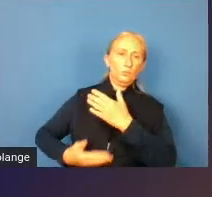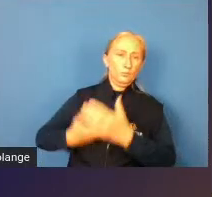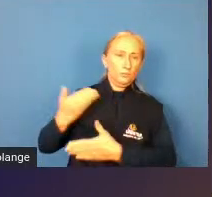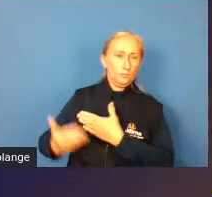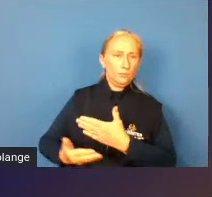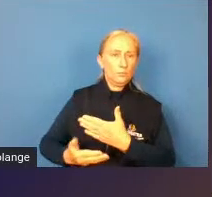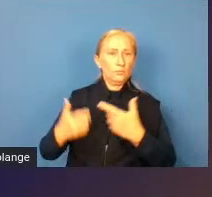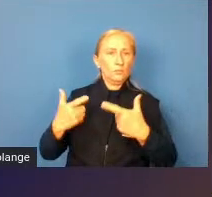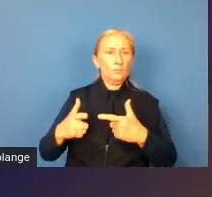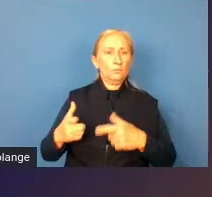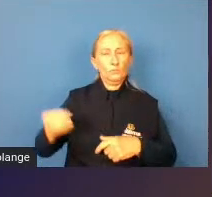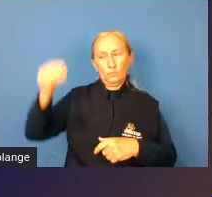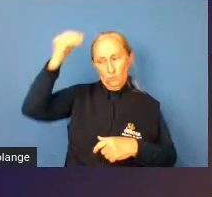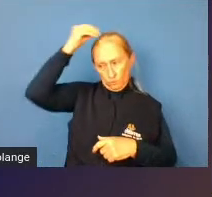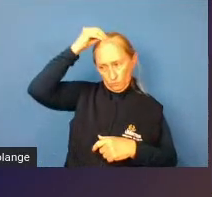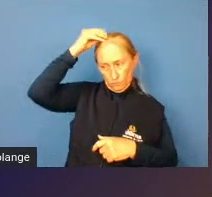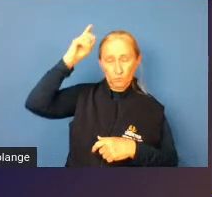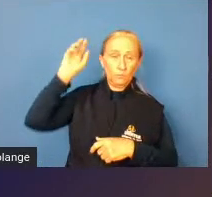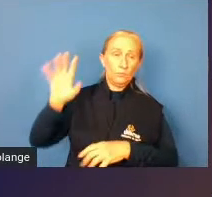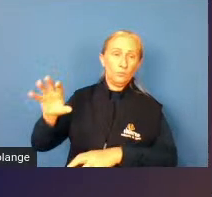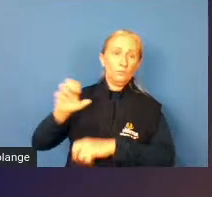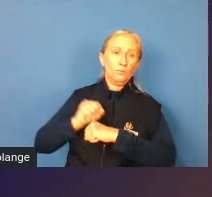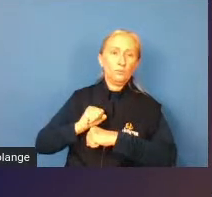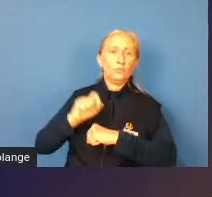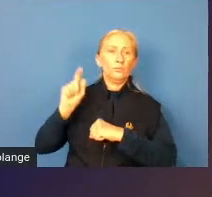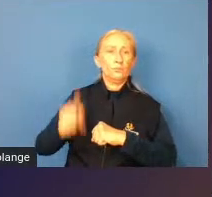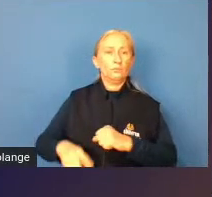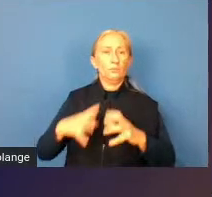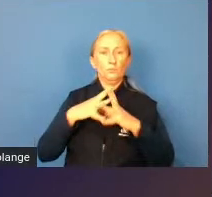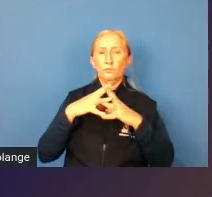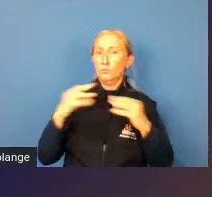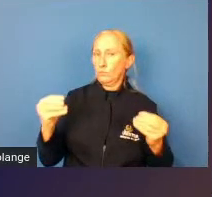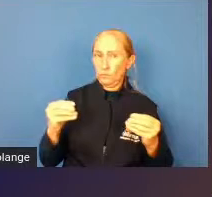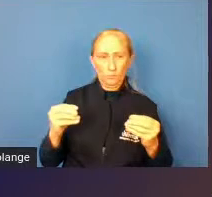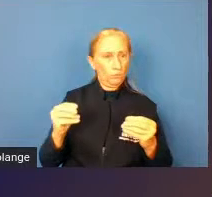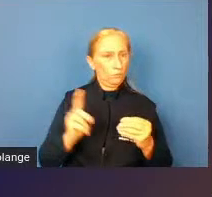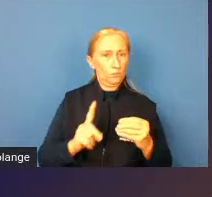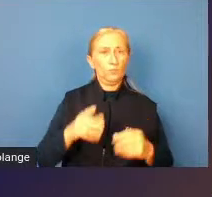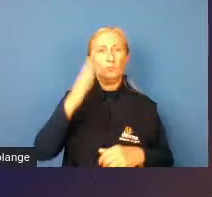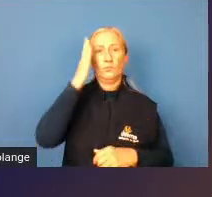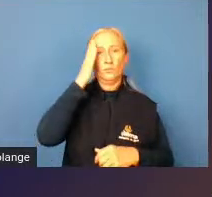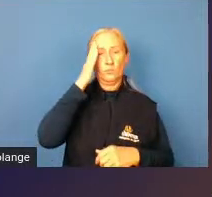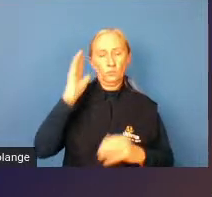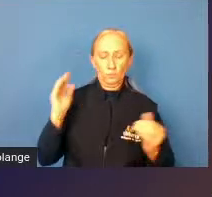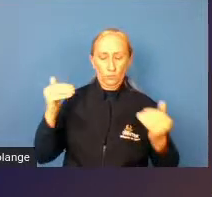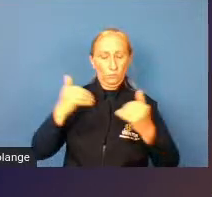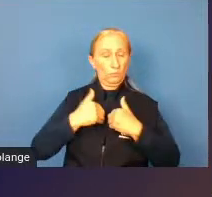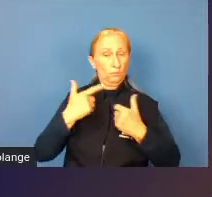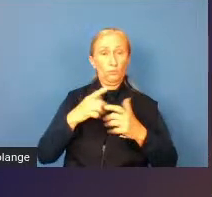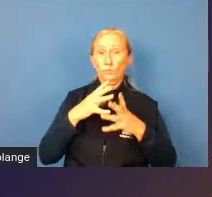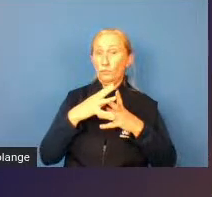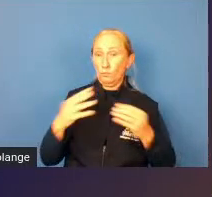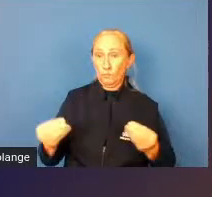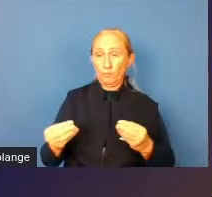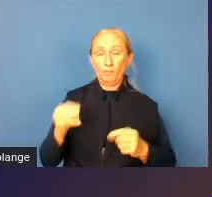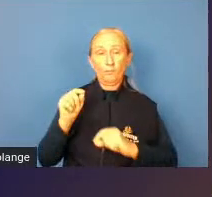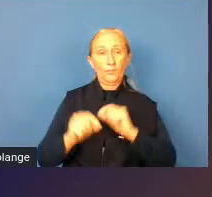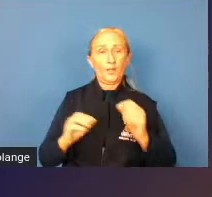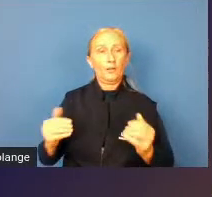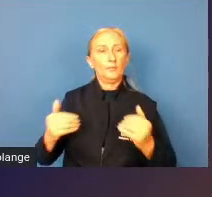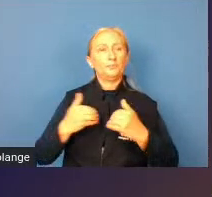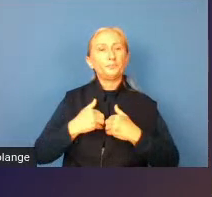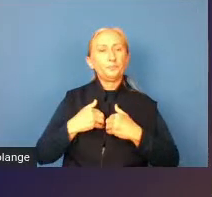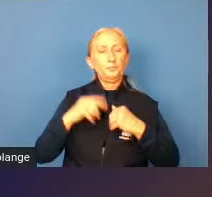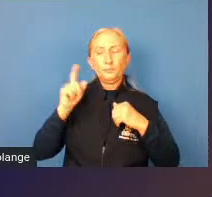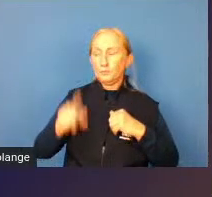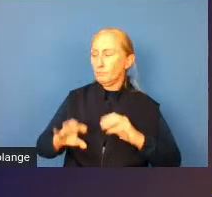ele não tivesse culpa daquilo que ele adquiriu e que aquilo pode ser curado né como a gente sabe autismo não tem cura então o autismo é apenas uma